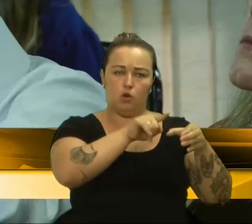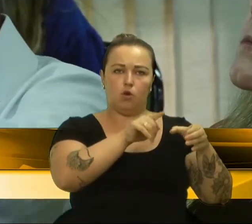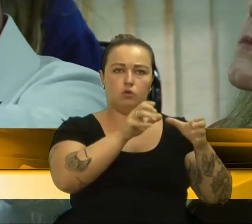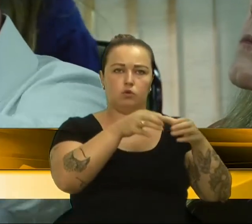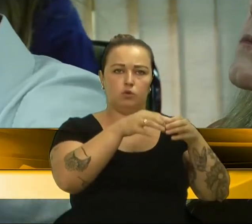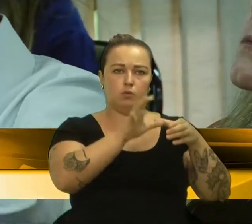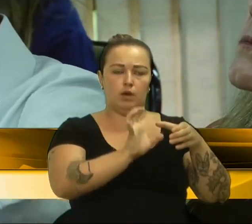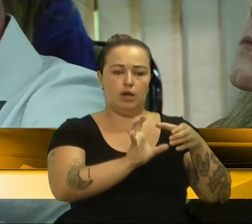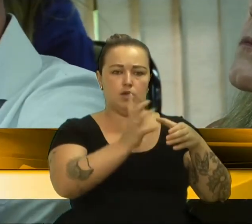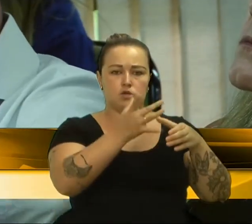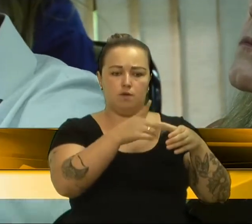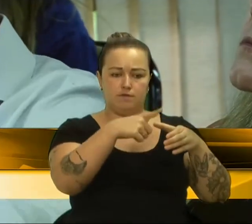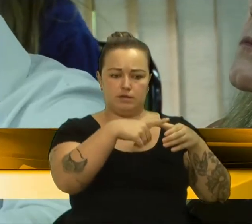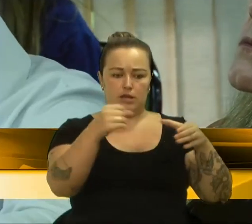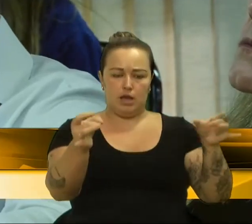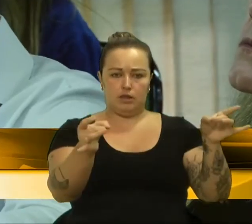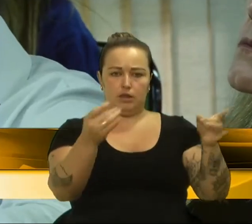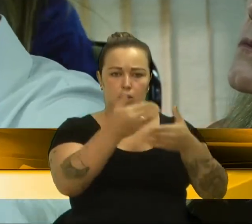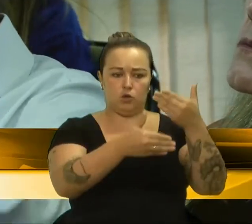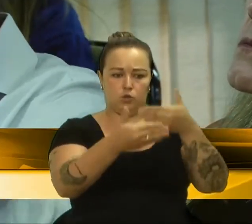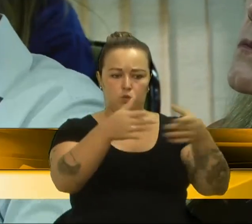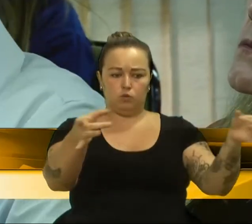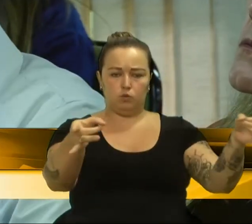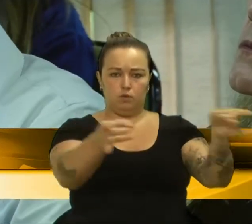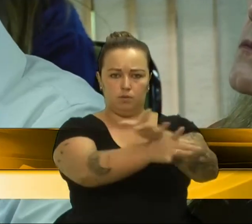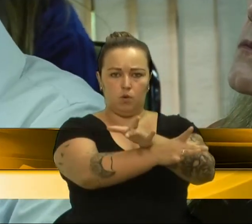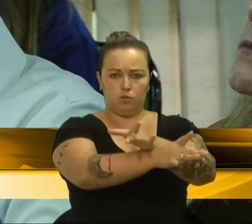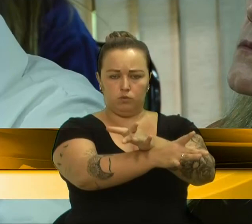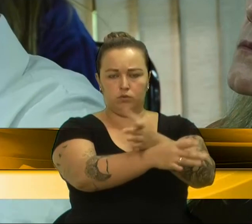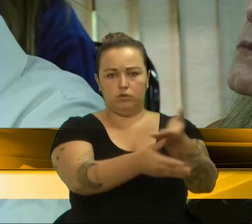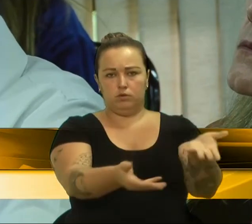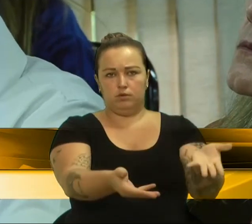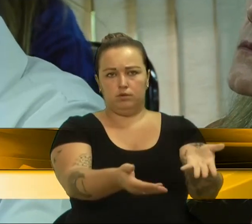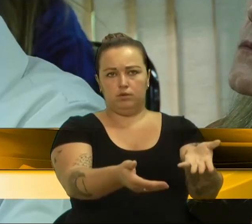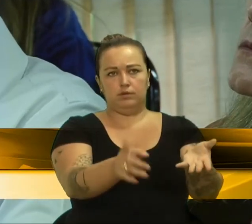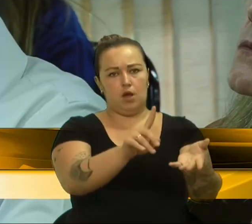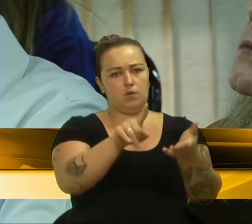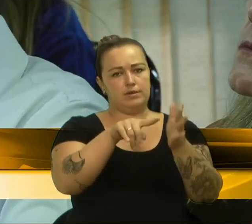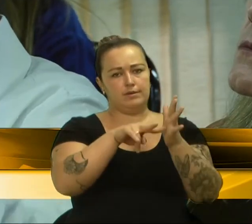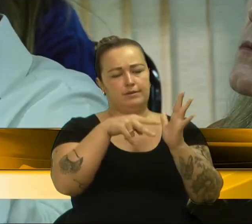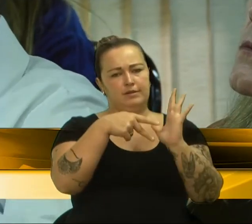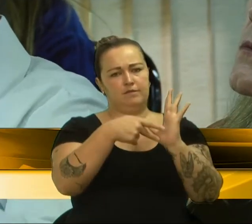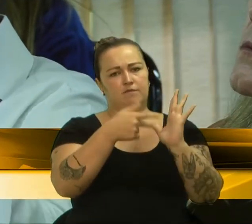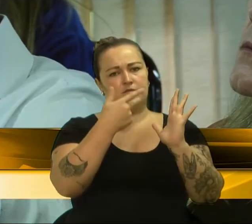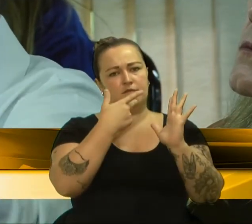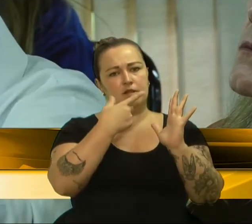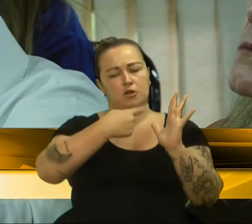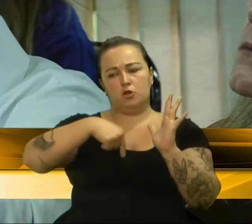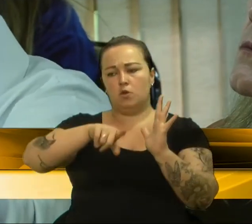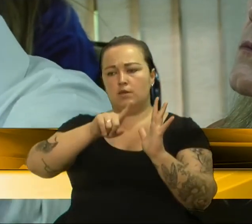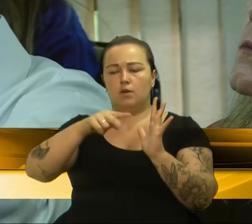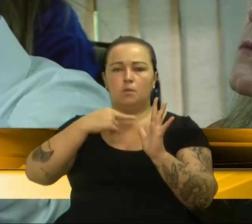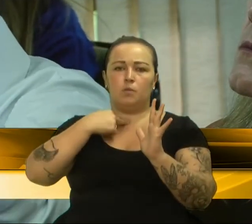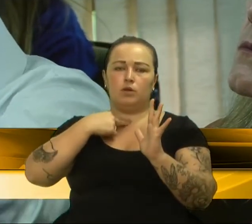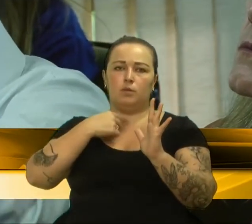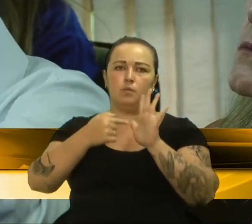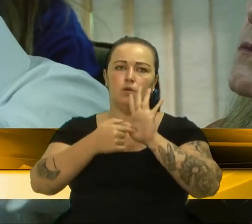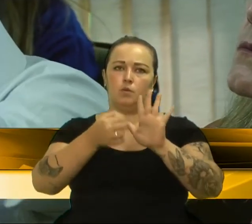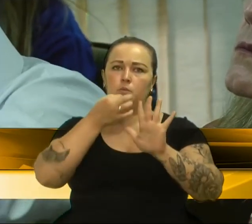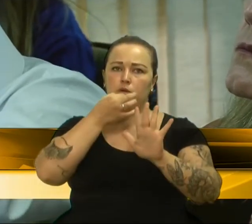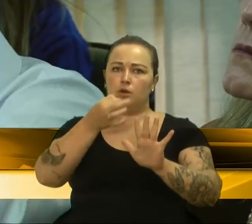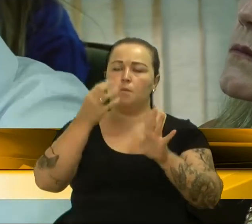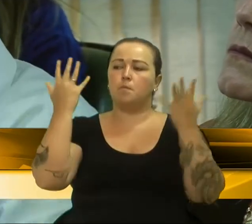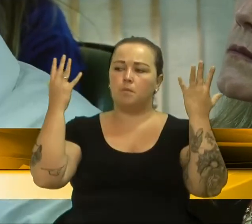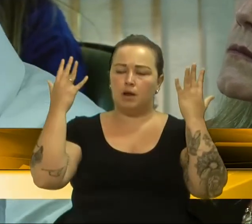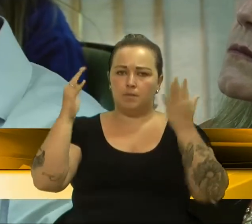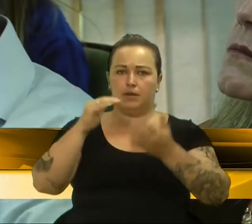resolve ali, sair dali, está tudo resolvido. Mas também não significa dizer que nós não podemos ter opinião. O senhor fala muito bem e